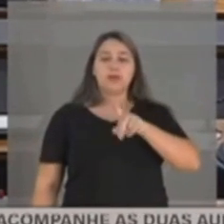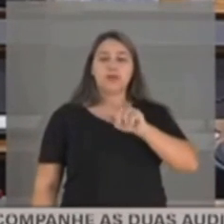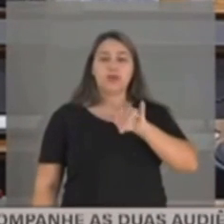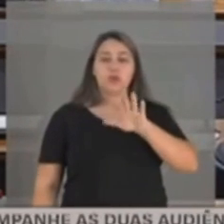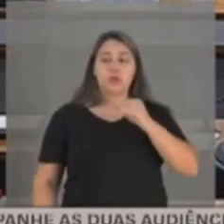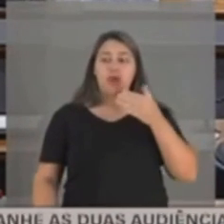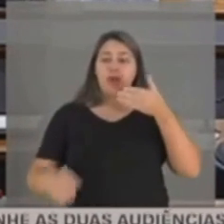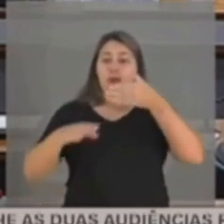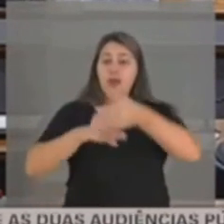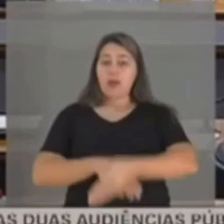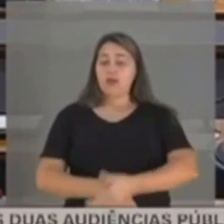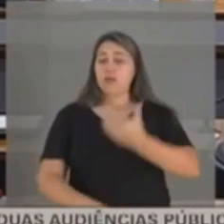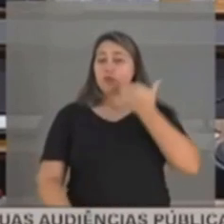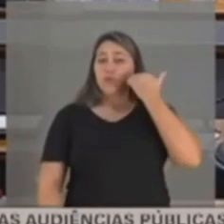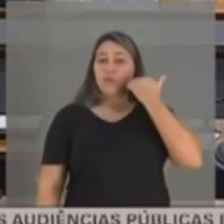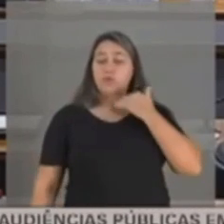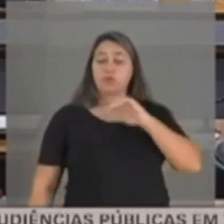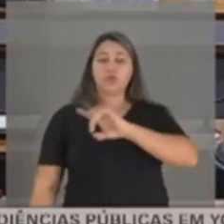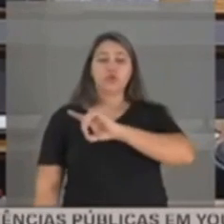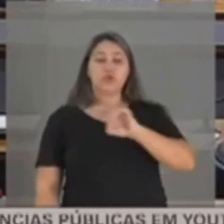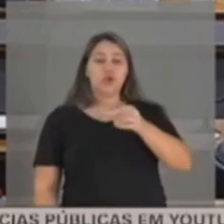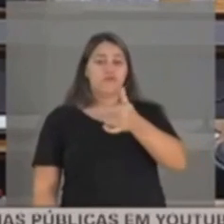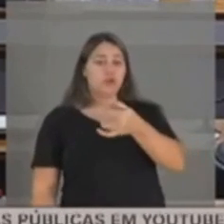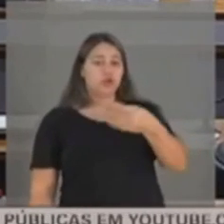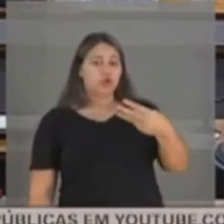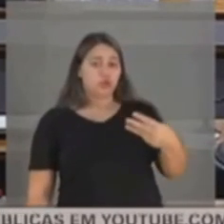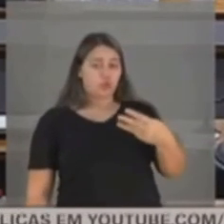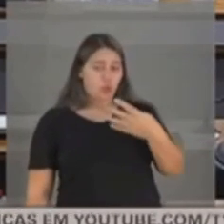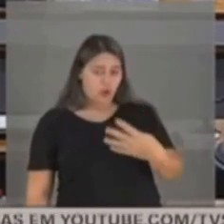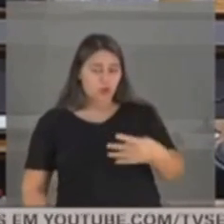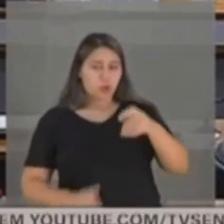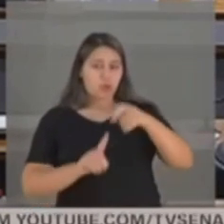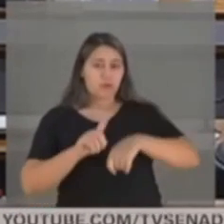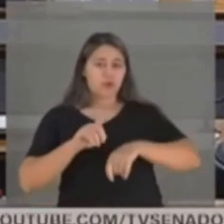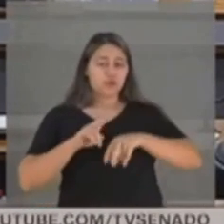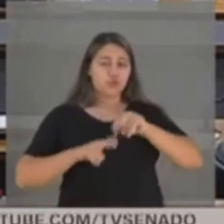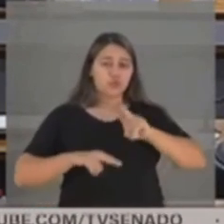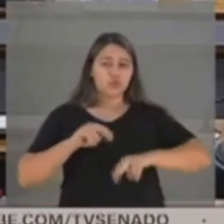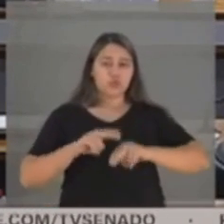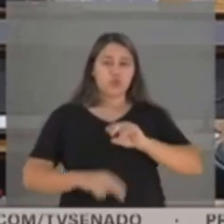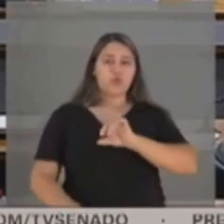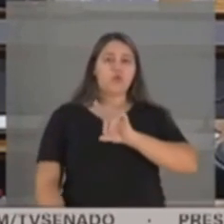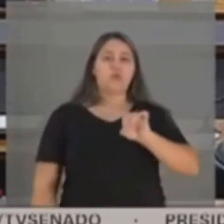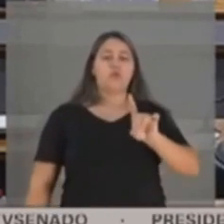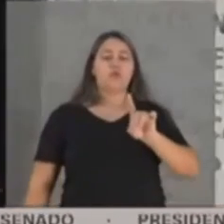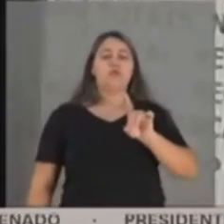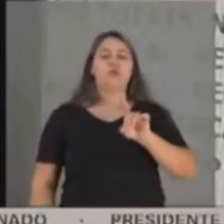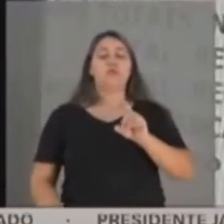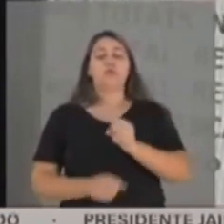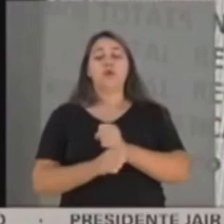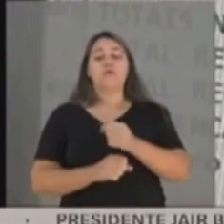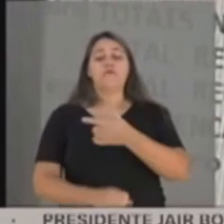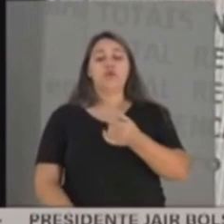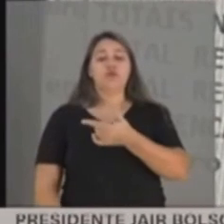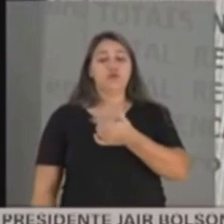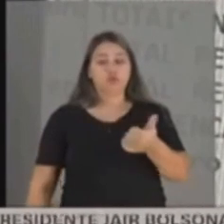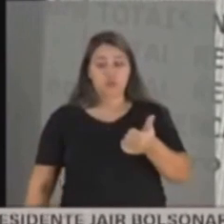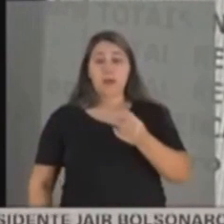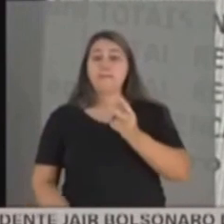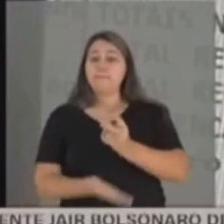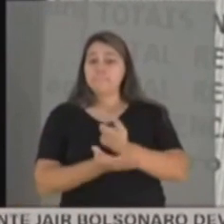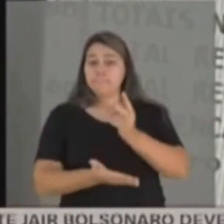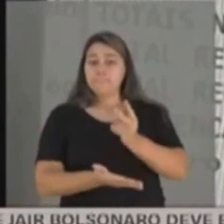na agência bancária. 24 de junho de 2021. É a mesma agência bancária. Só confirmando, as imagens são da mesma agência